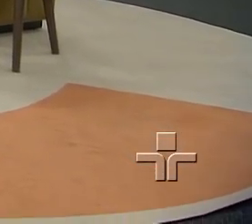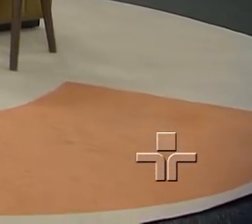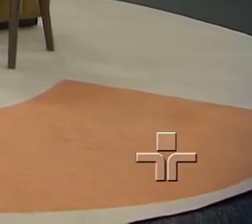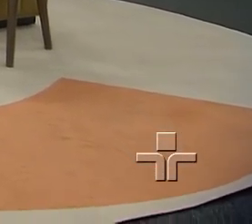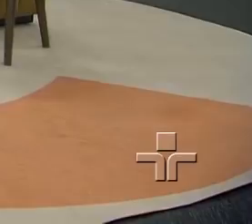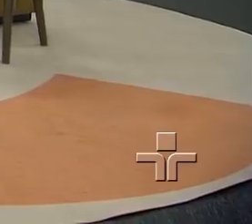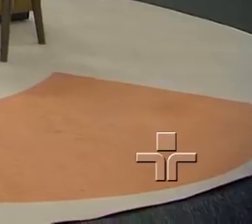Quintena Coelho